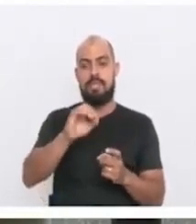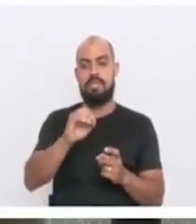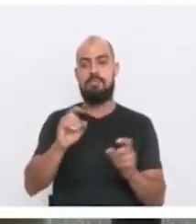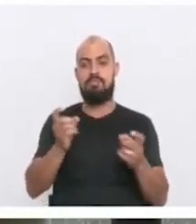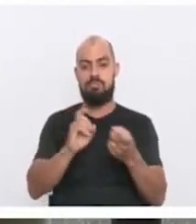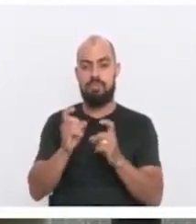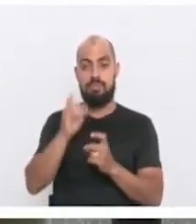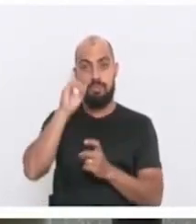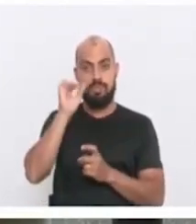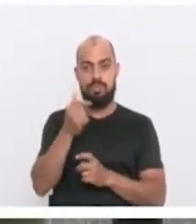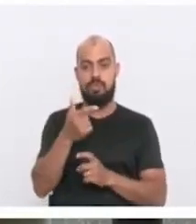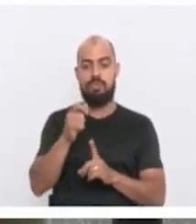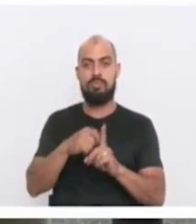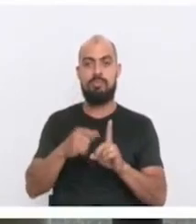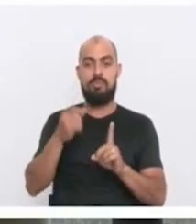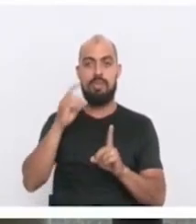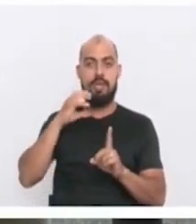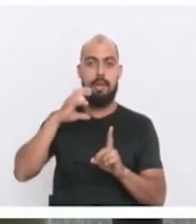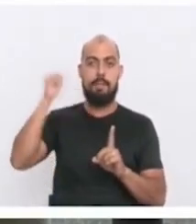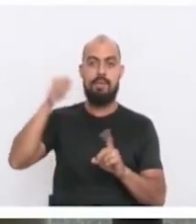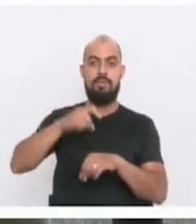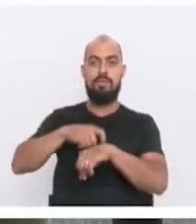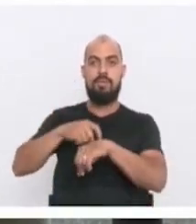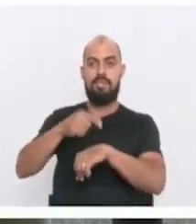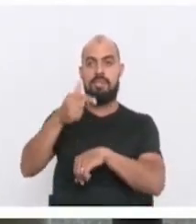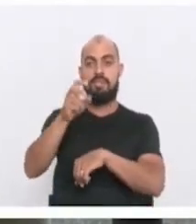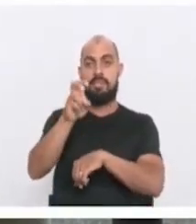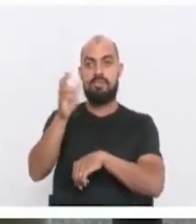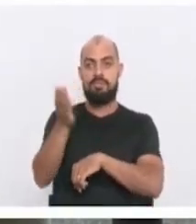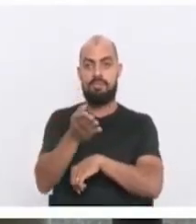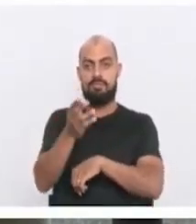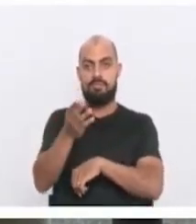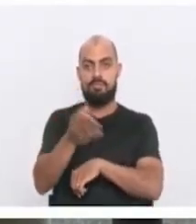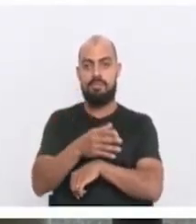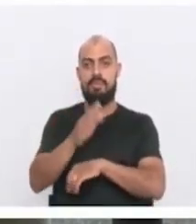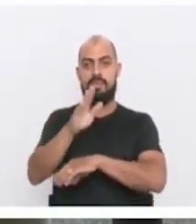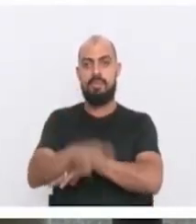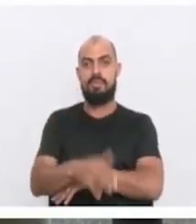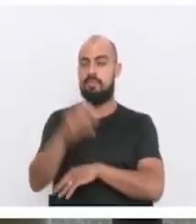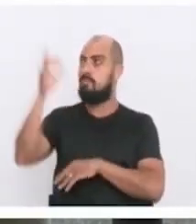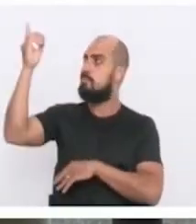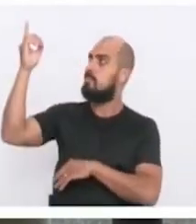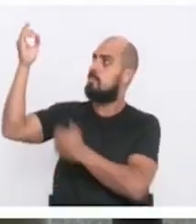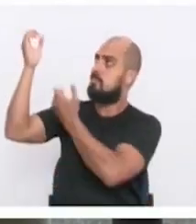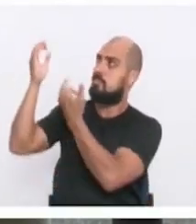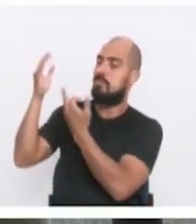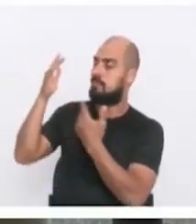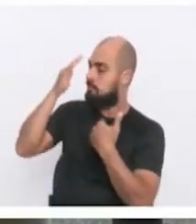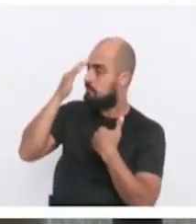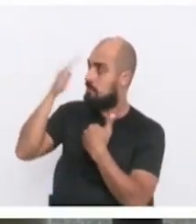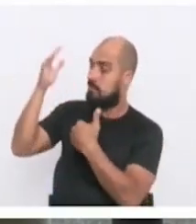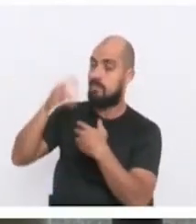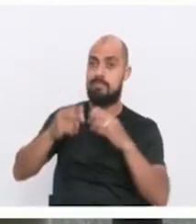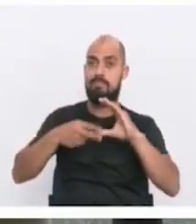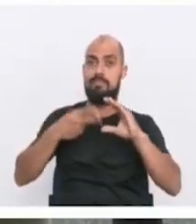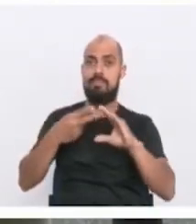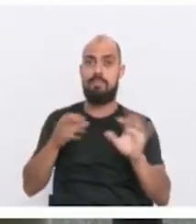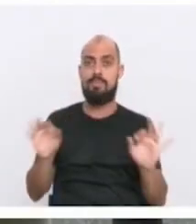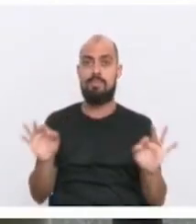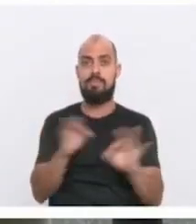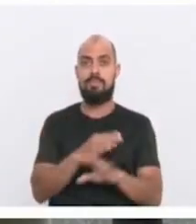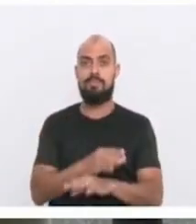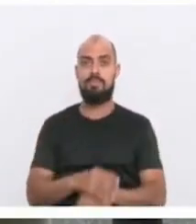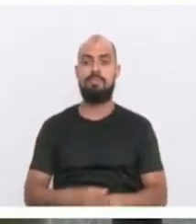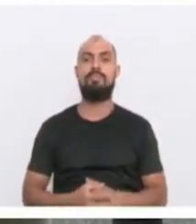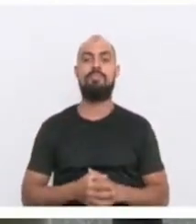ordinária no dia 2 de abril, terça-feira, 17h30. Agradecendo pelas graças e proteção de Deus, a Câmara Municipal de Paulina encerra os trabalhos